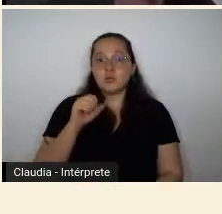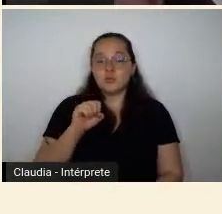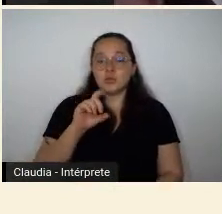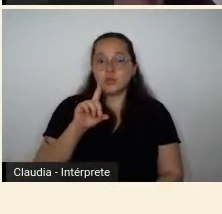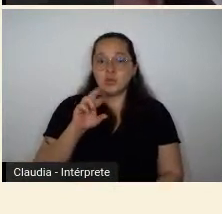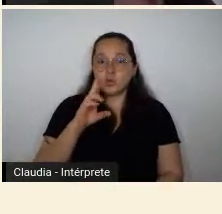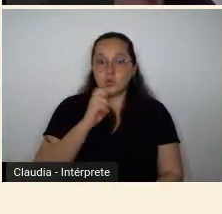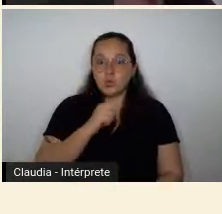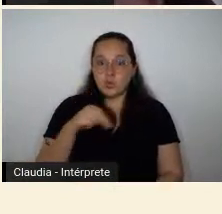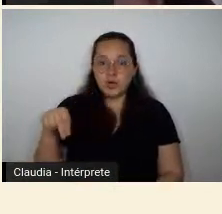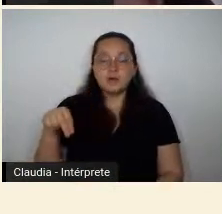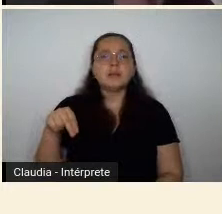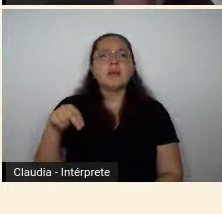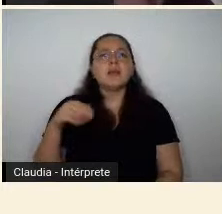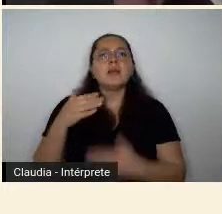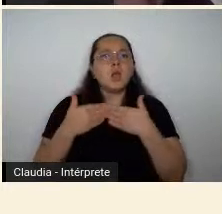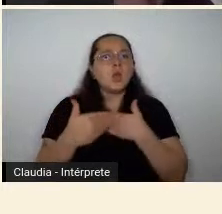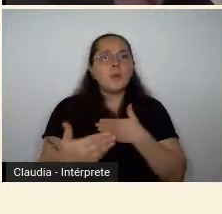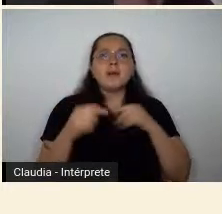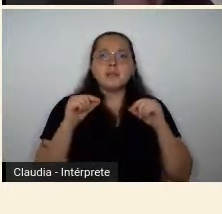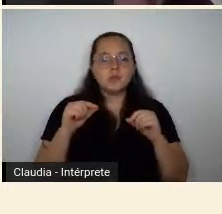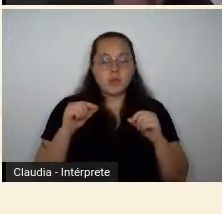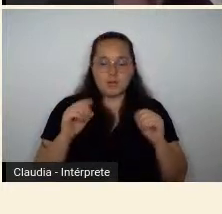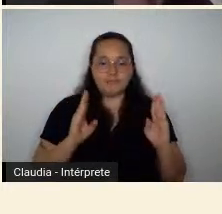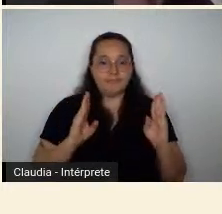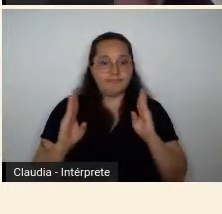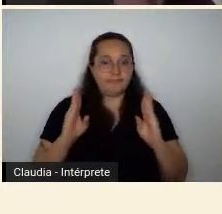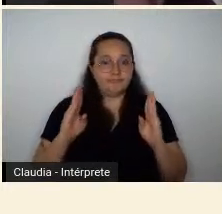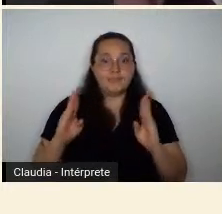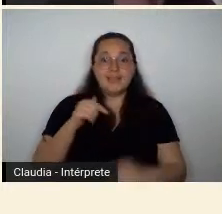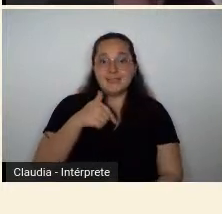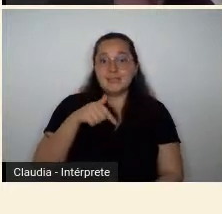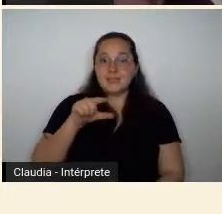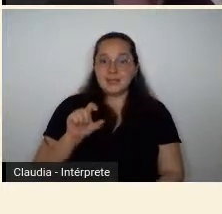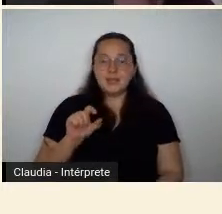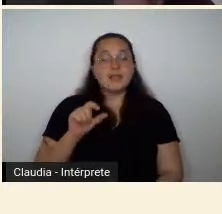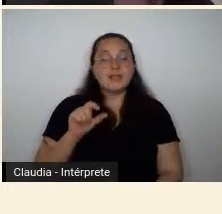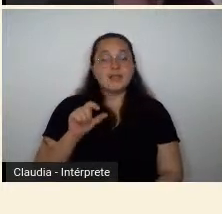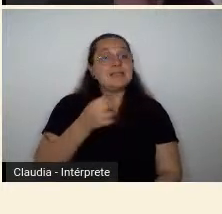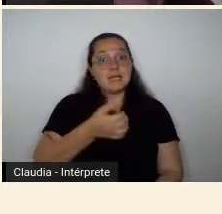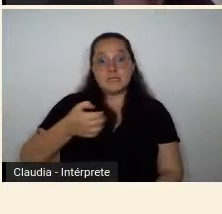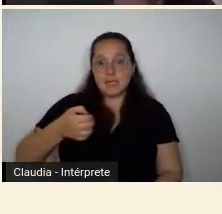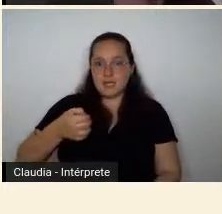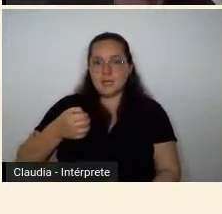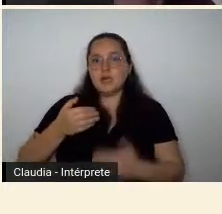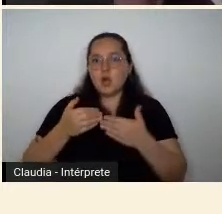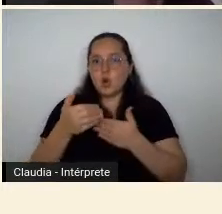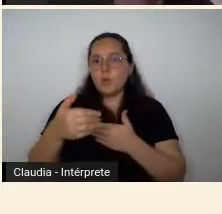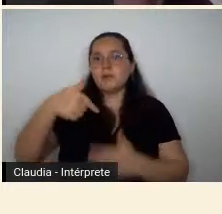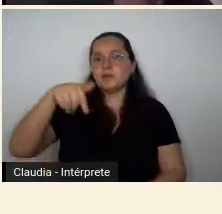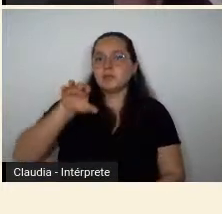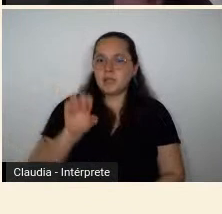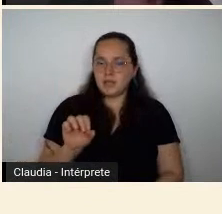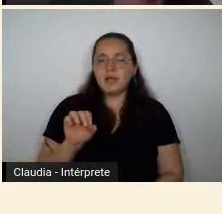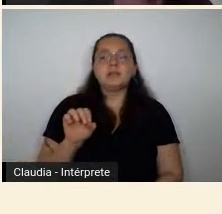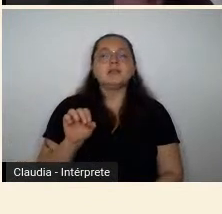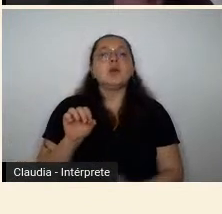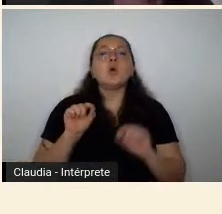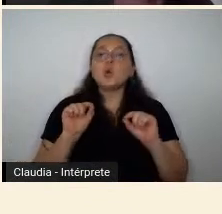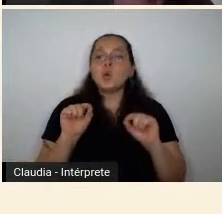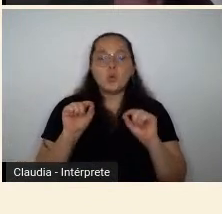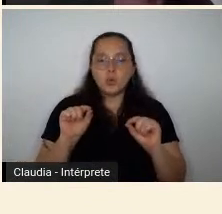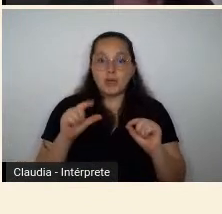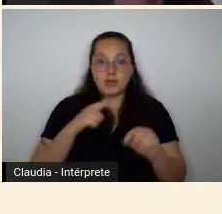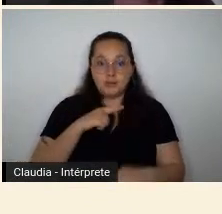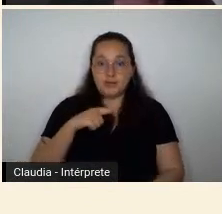no final dos anos 60 e começo dos anos 70, a gente tem uma espécie de comunhão de astros, né, ou de afinidades eletivas entre a